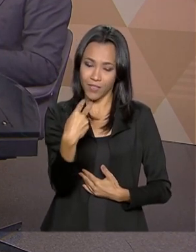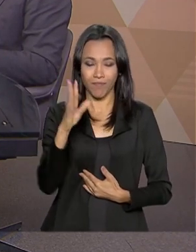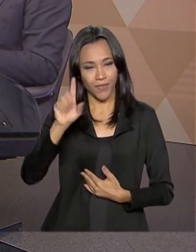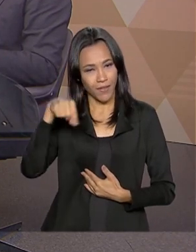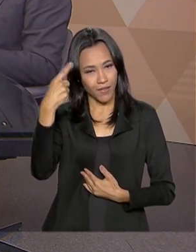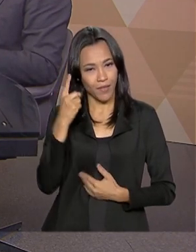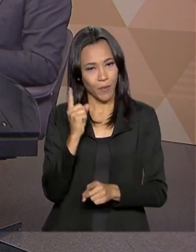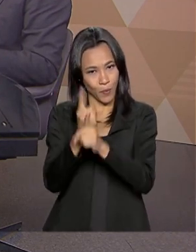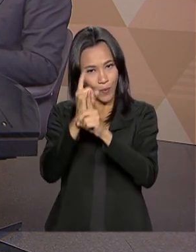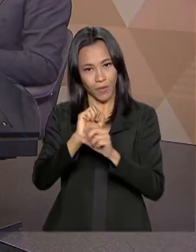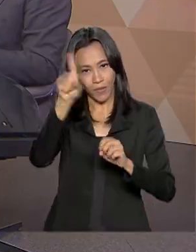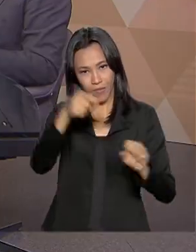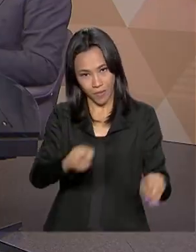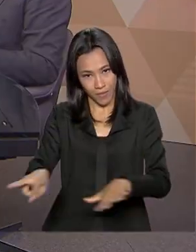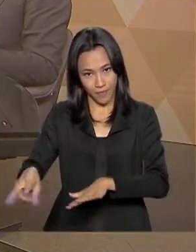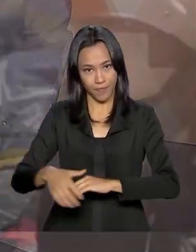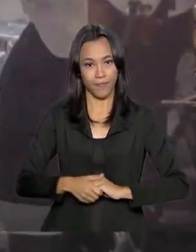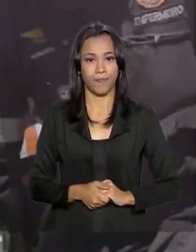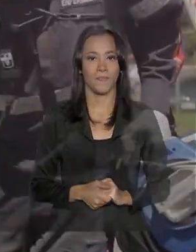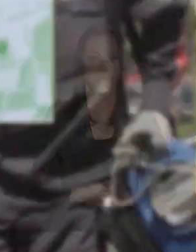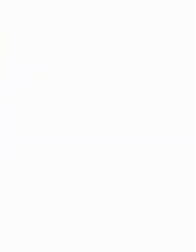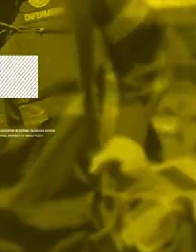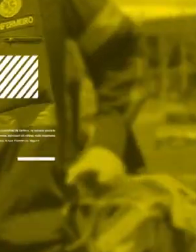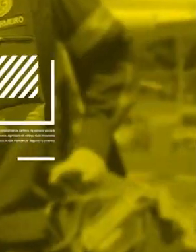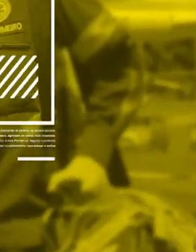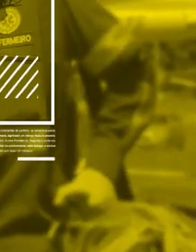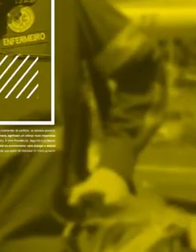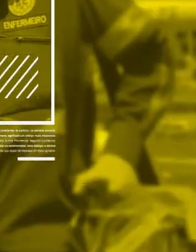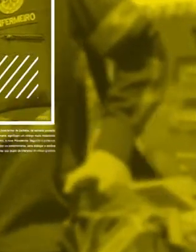e até a próxima semana. E Brasil em